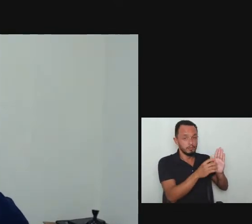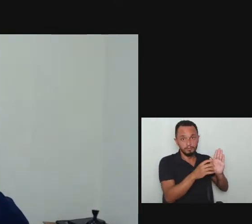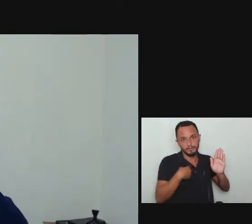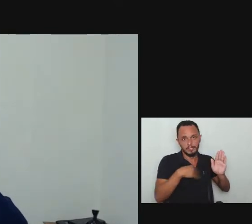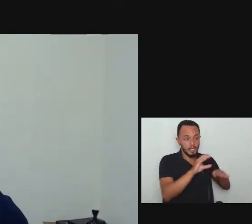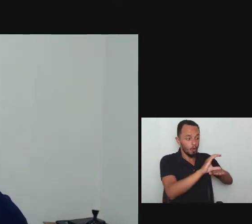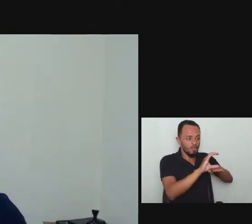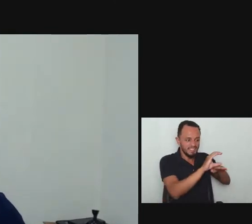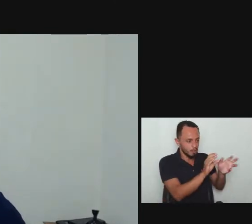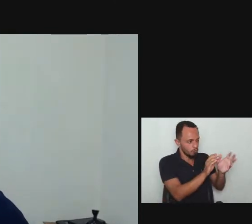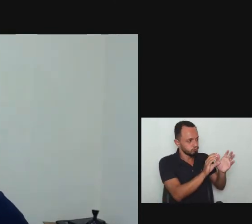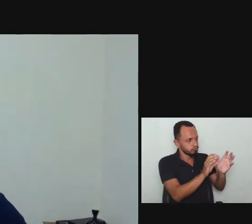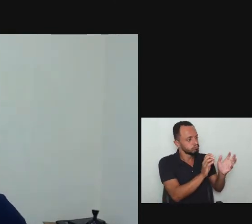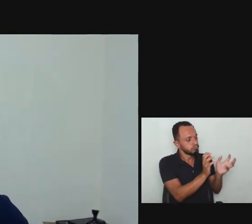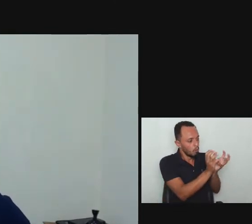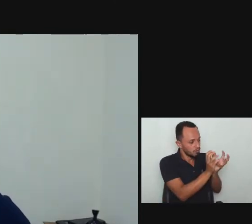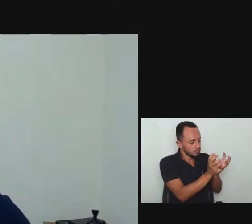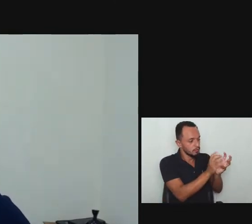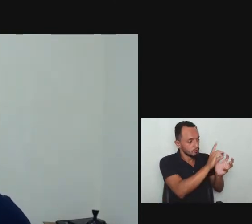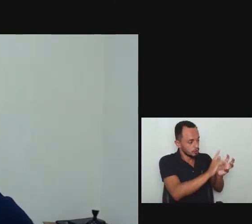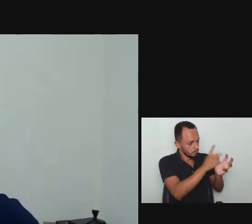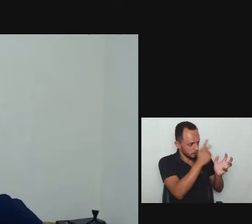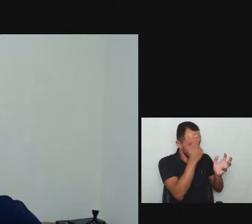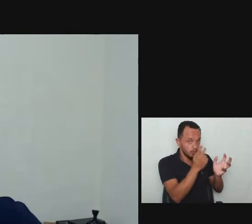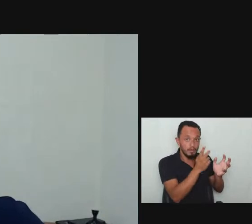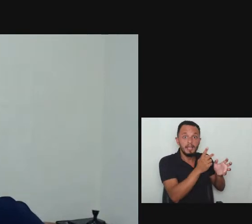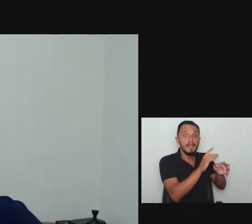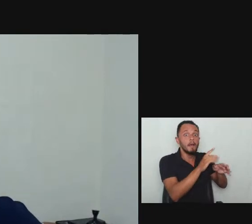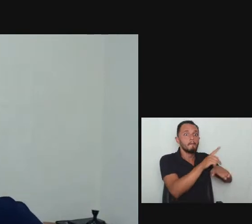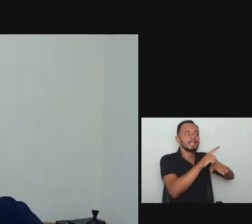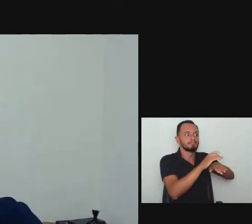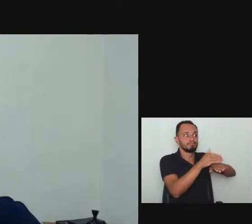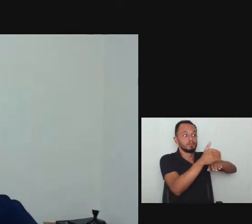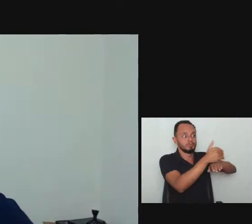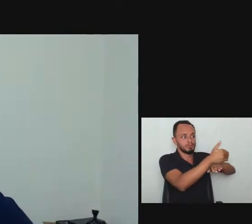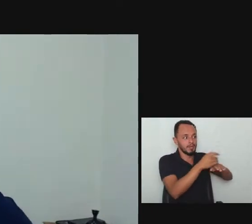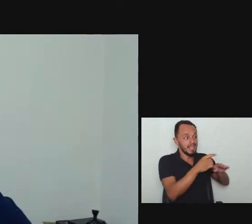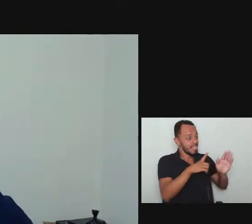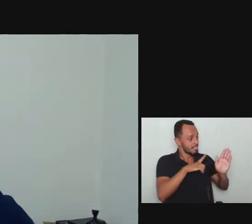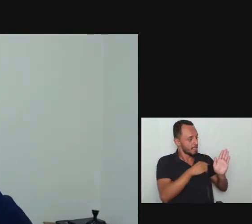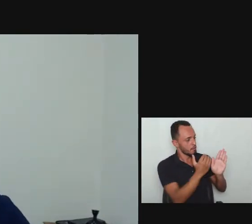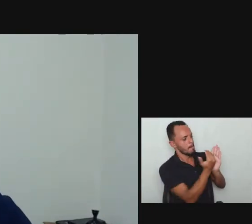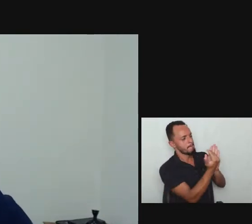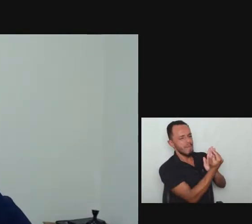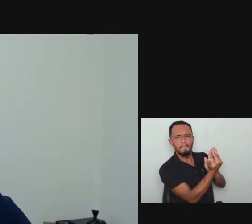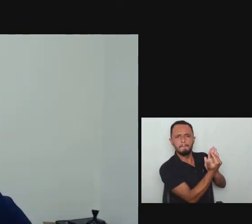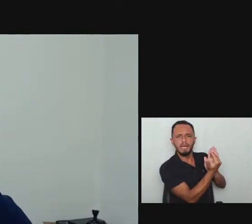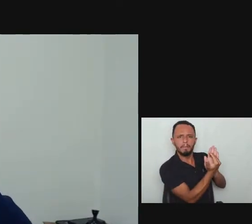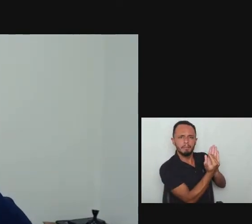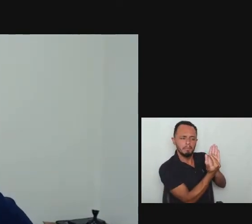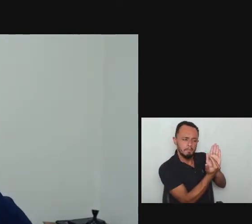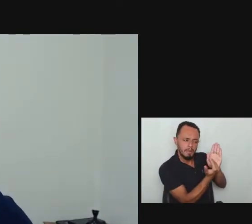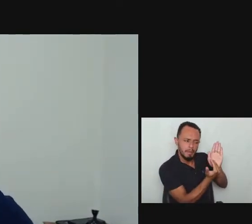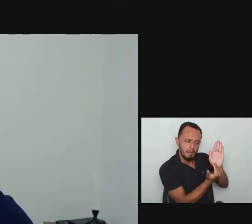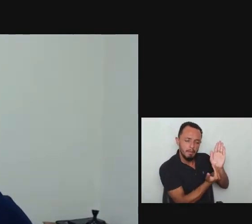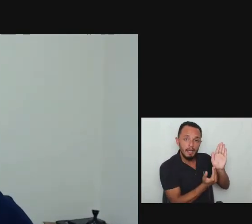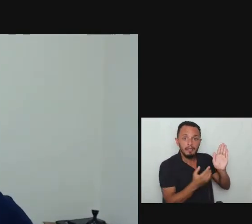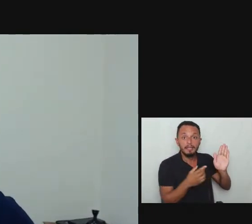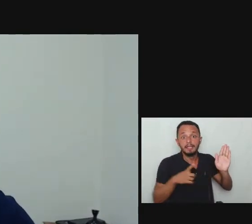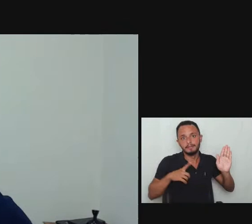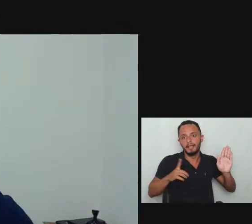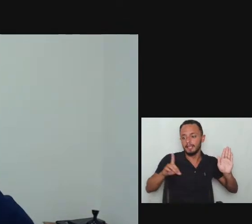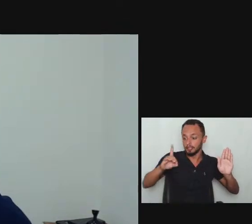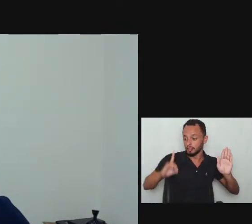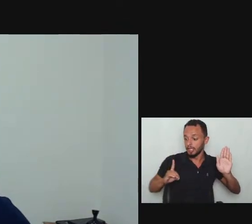áreas da vida da pessoa com deficiência o direito ao trabalho é um dos pilares né eu costumo dizer que sem trabalho e